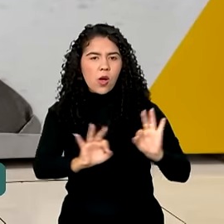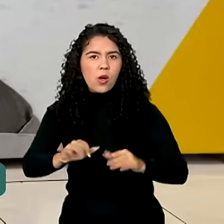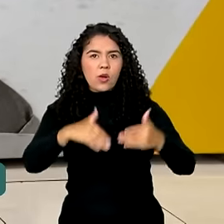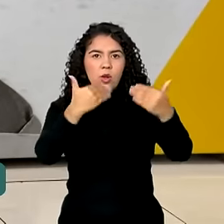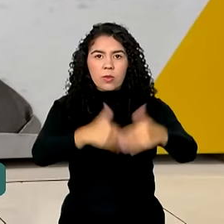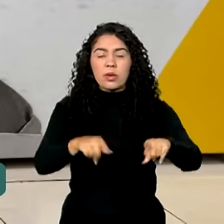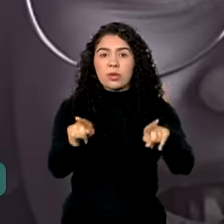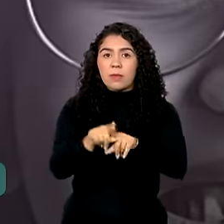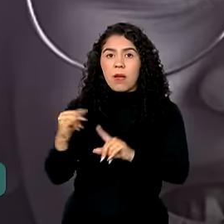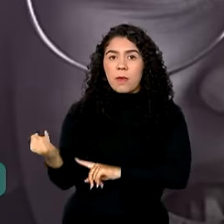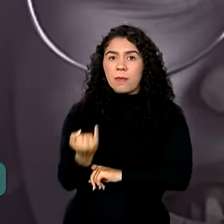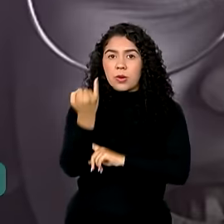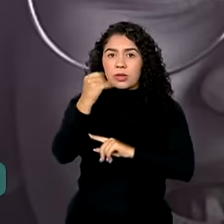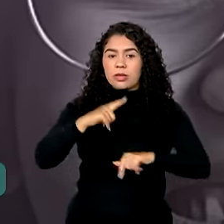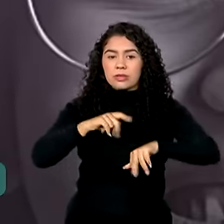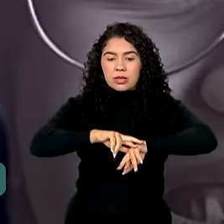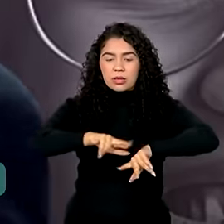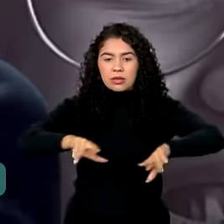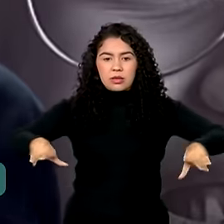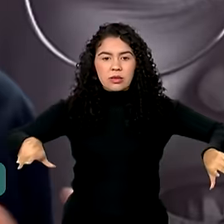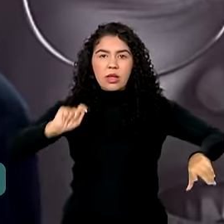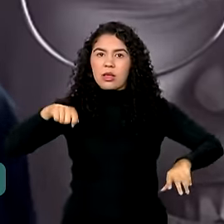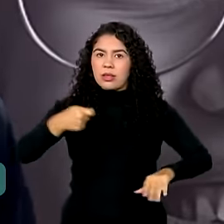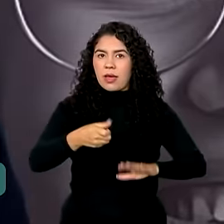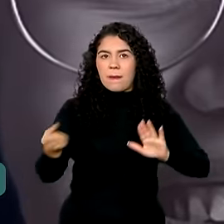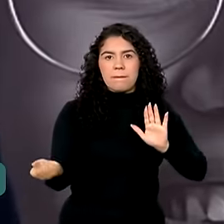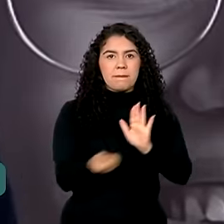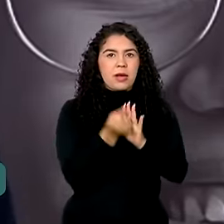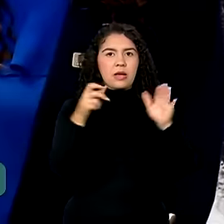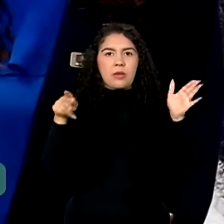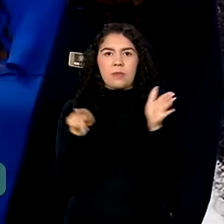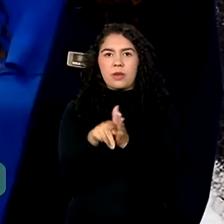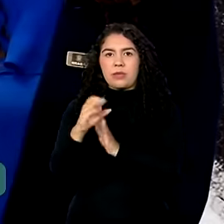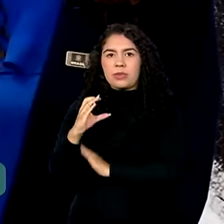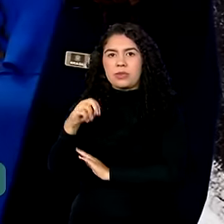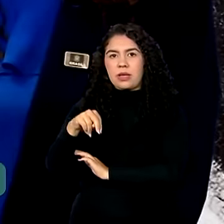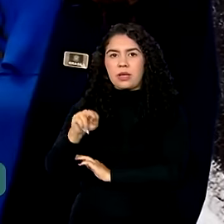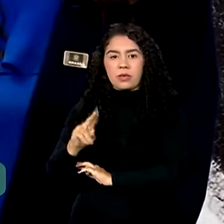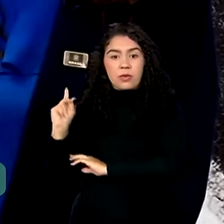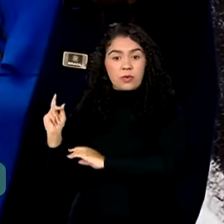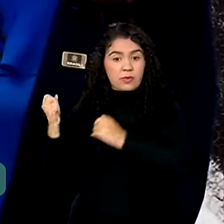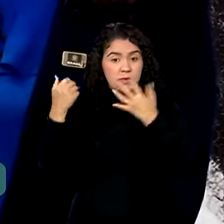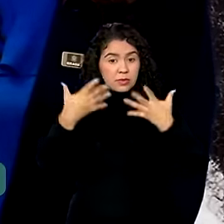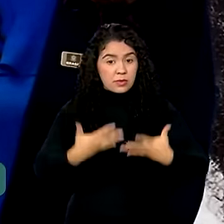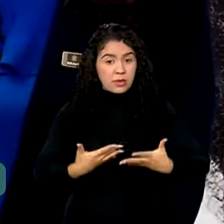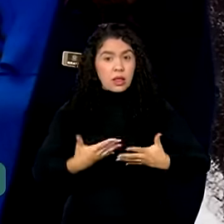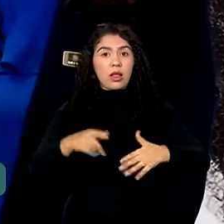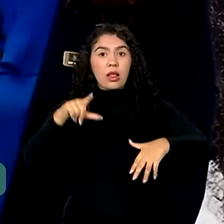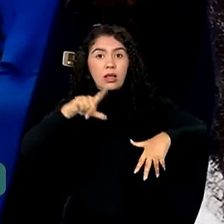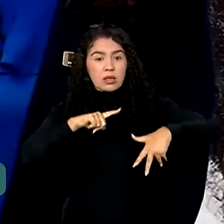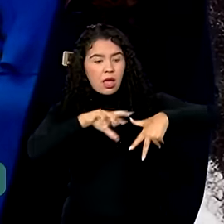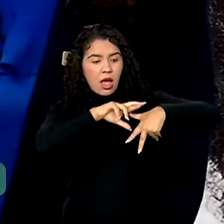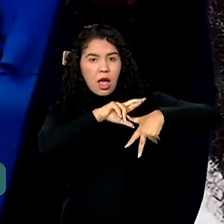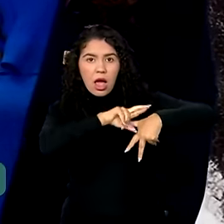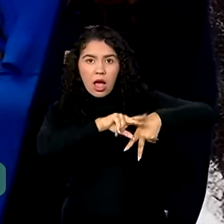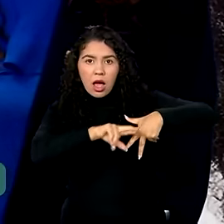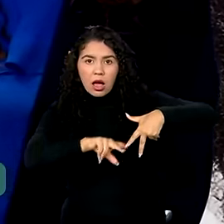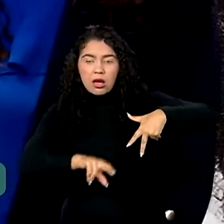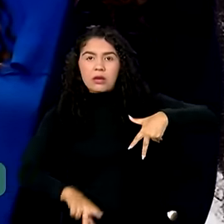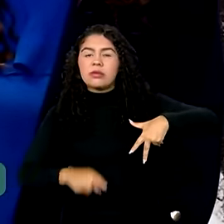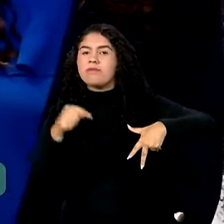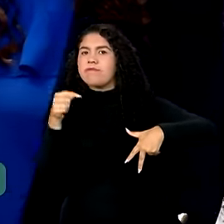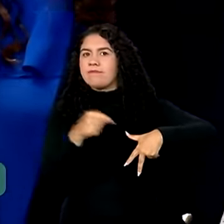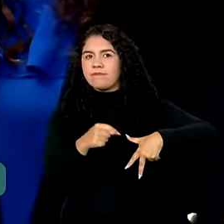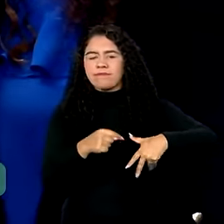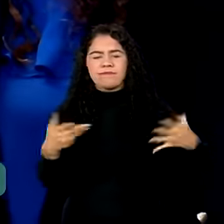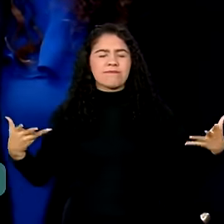diversidade, uma das marcas desse concurso. A diversidade vai ser excepcional, o resultado, eu espero